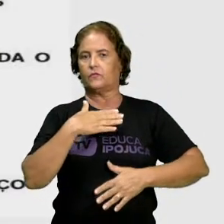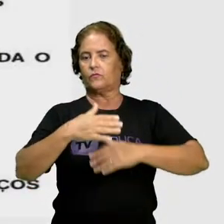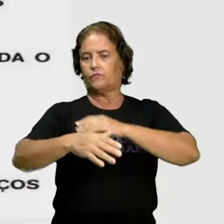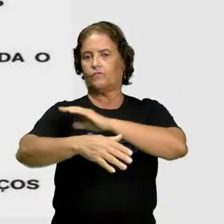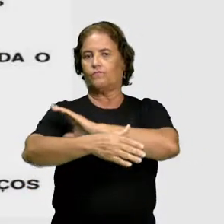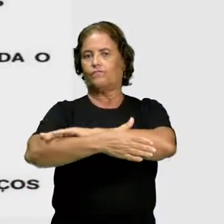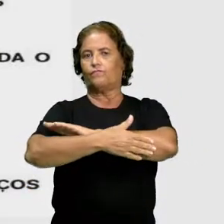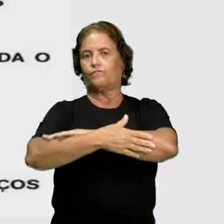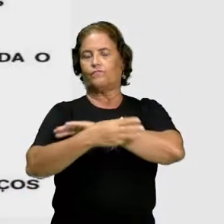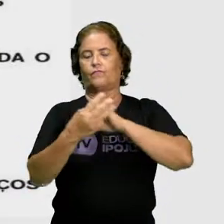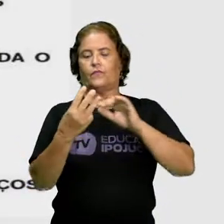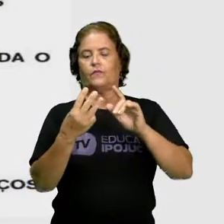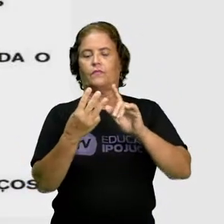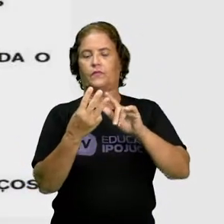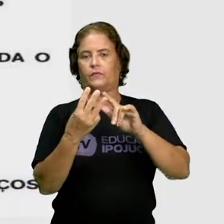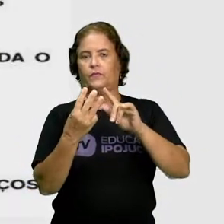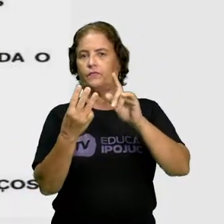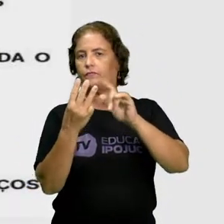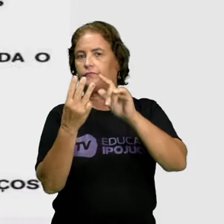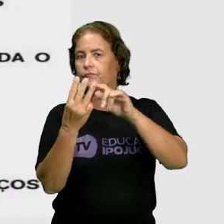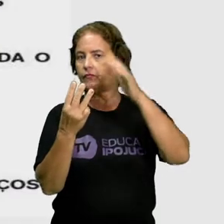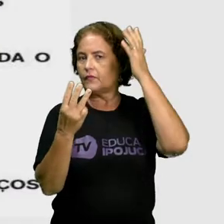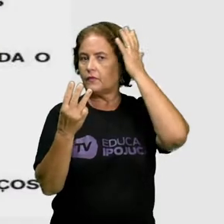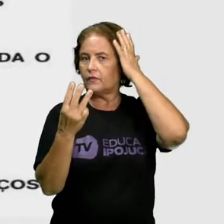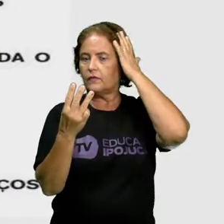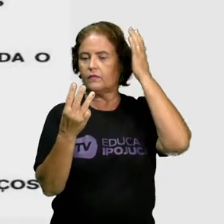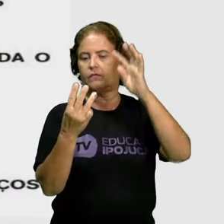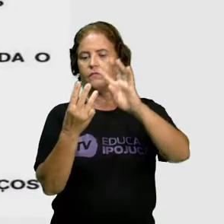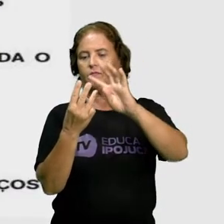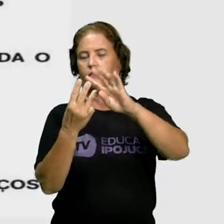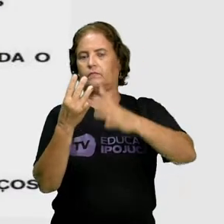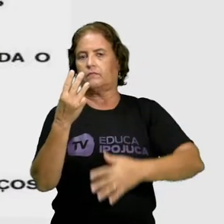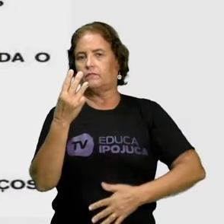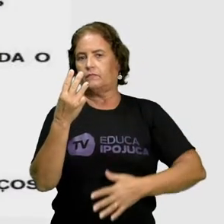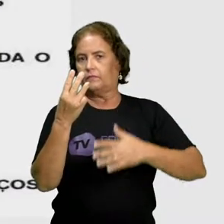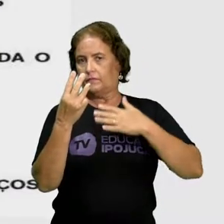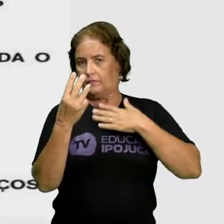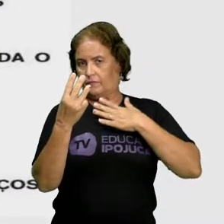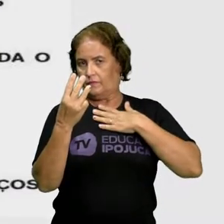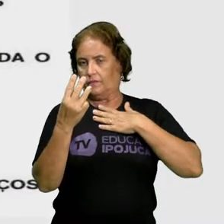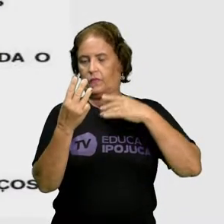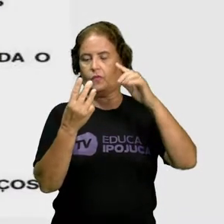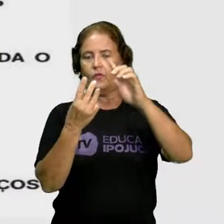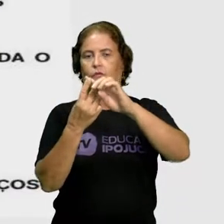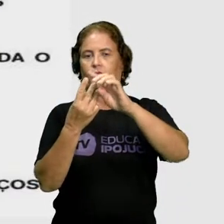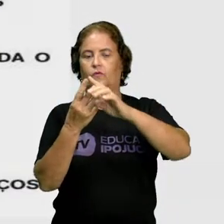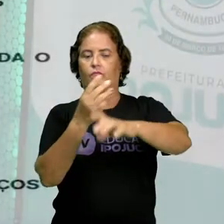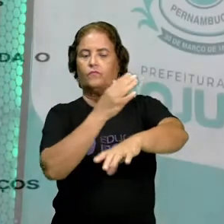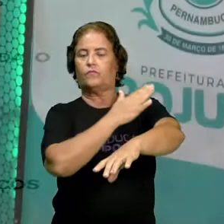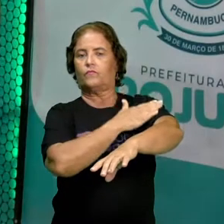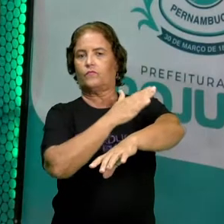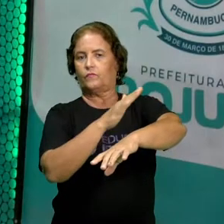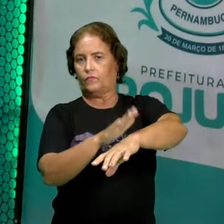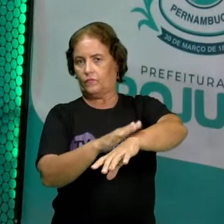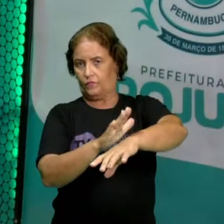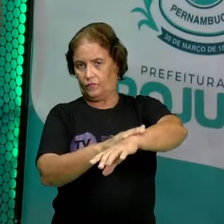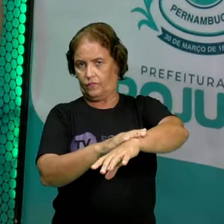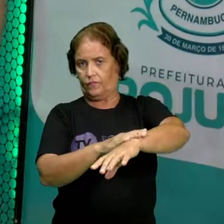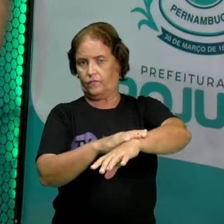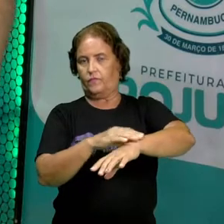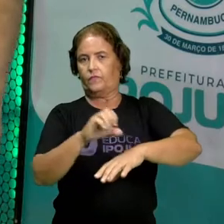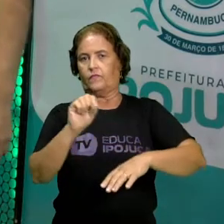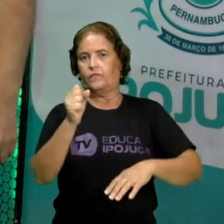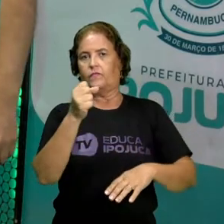a cabeça, não é isso? O tronco e os membros. Os membros superiores, que são os